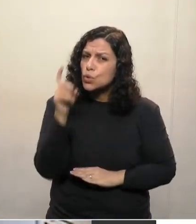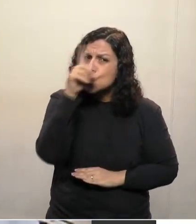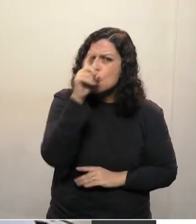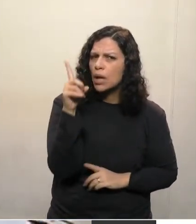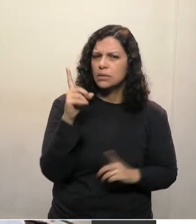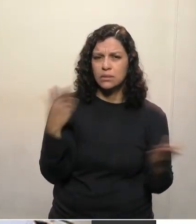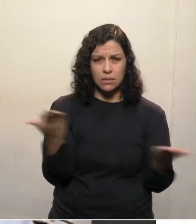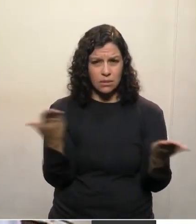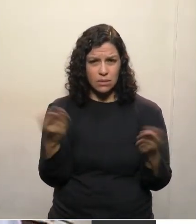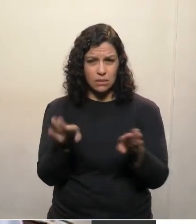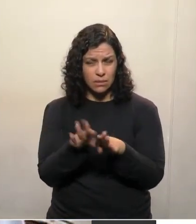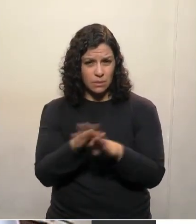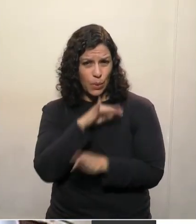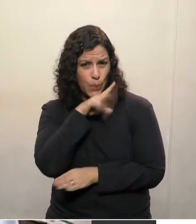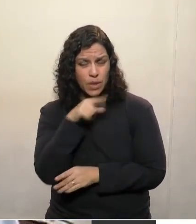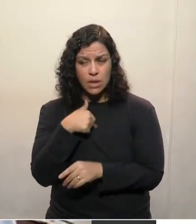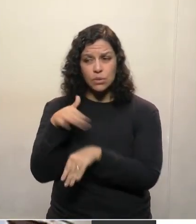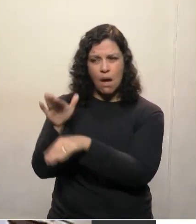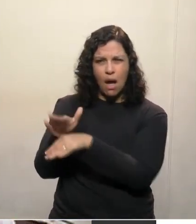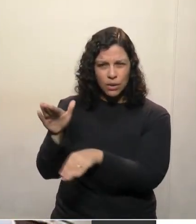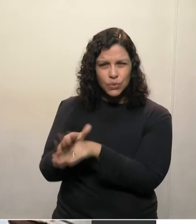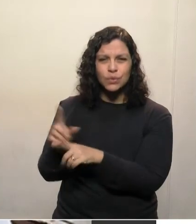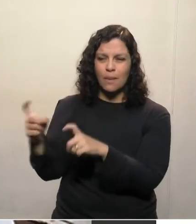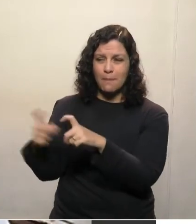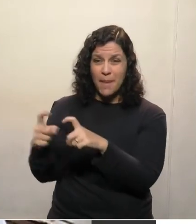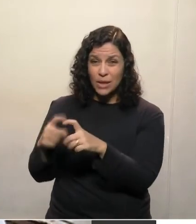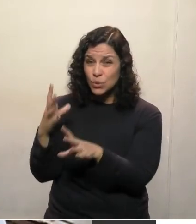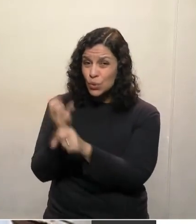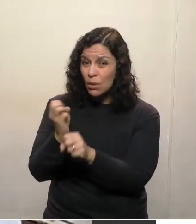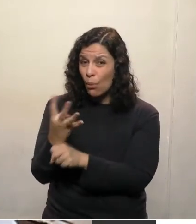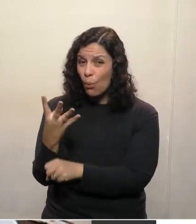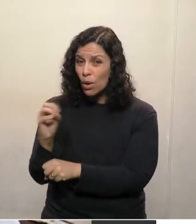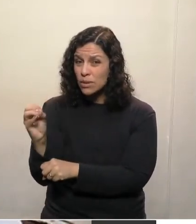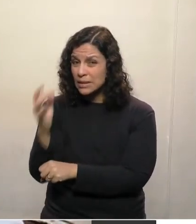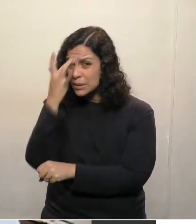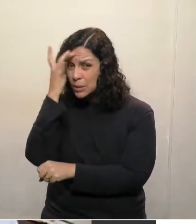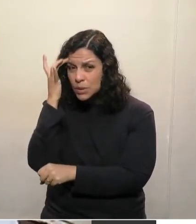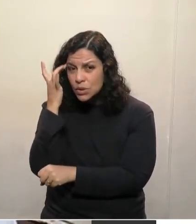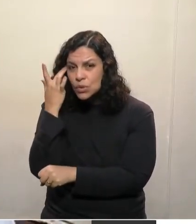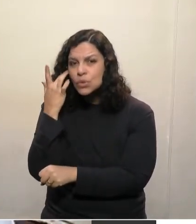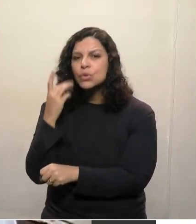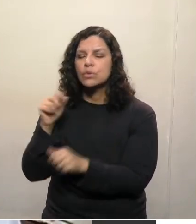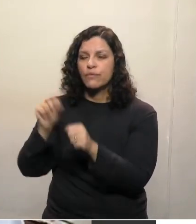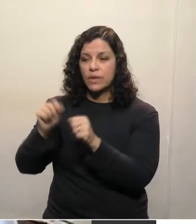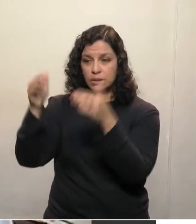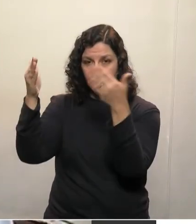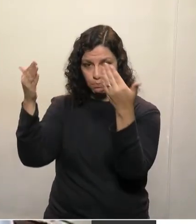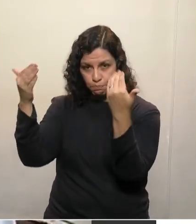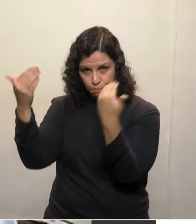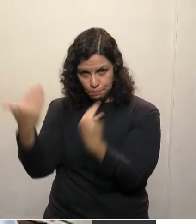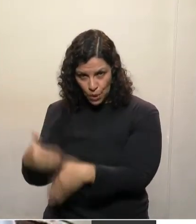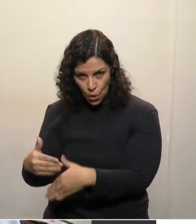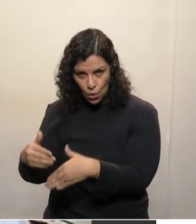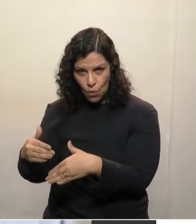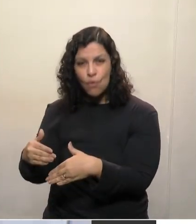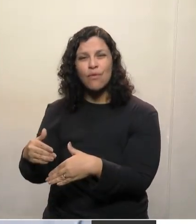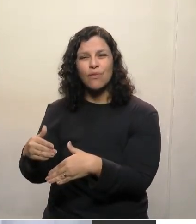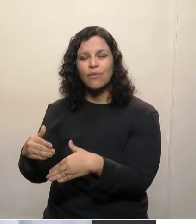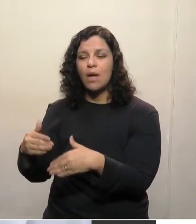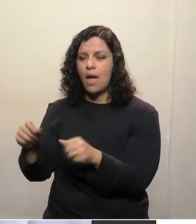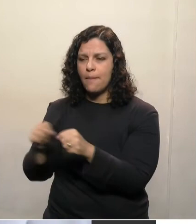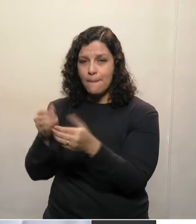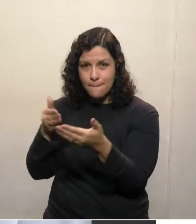e essa pode ser uma benéfica para o estado, em torno de 400 médicos, tendo a revalidação do diploma aqui nas